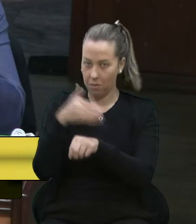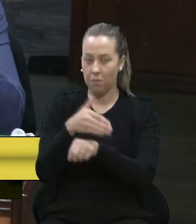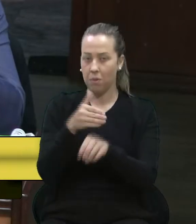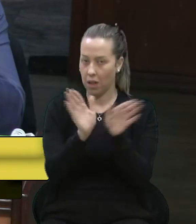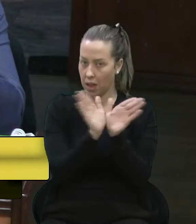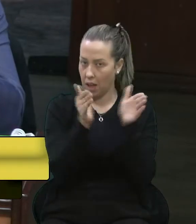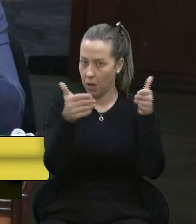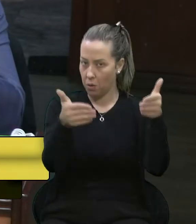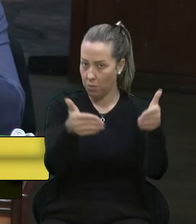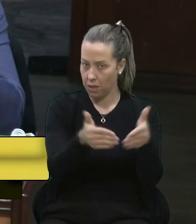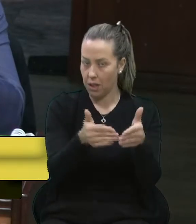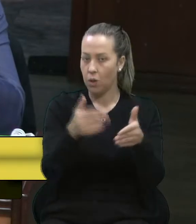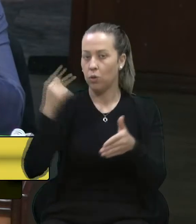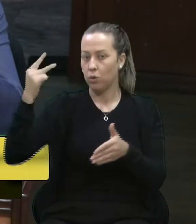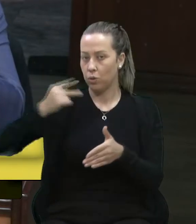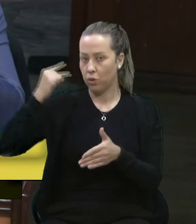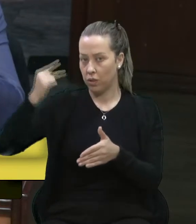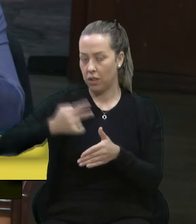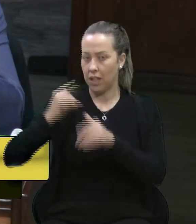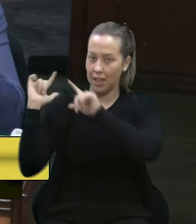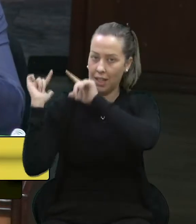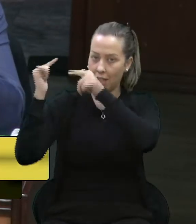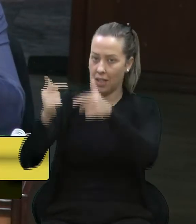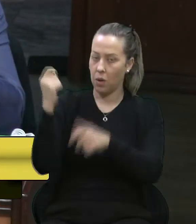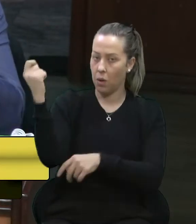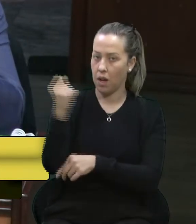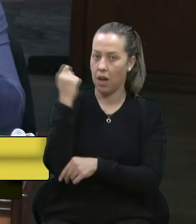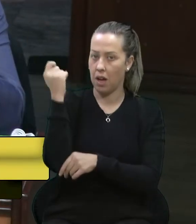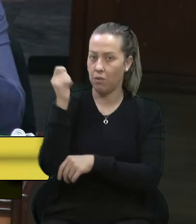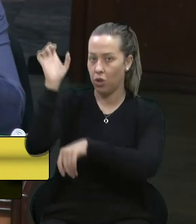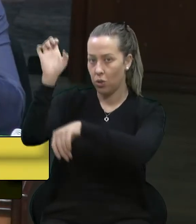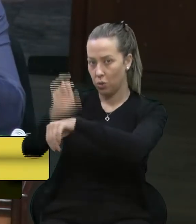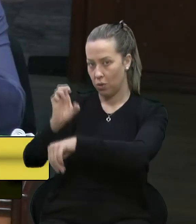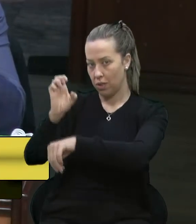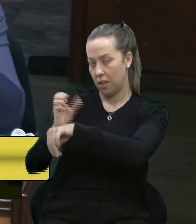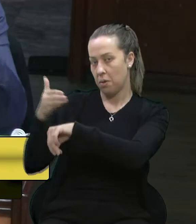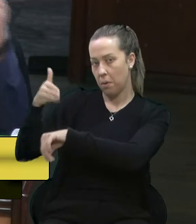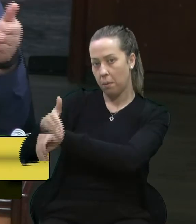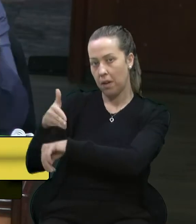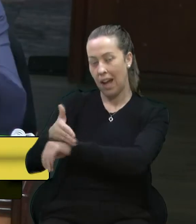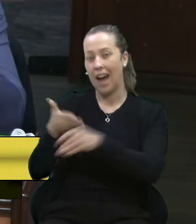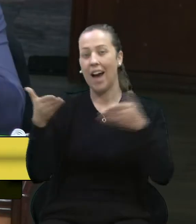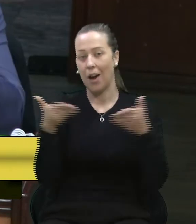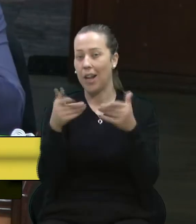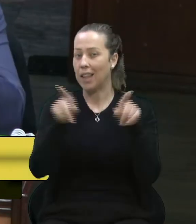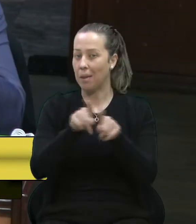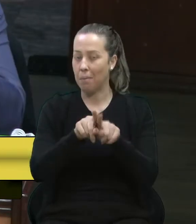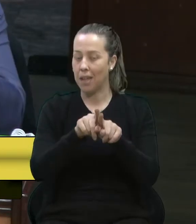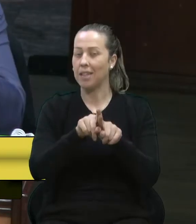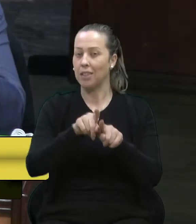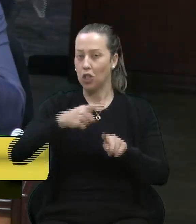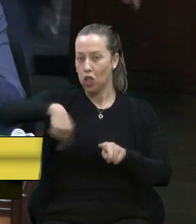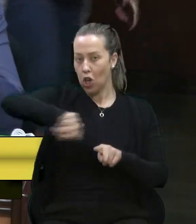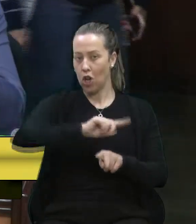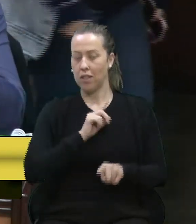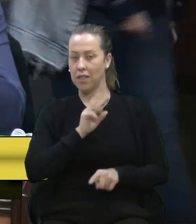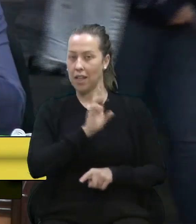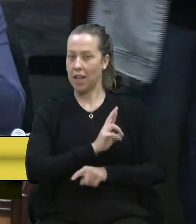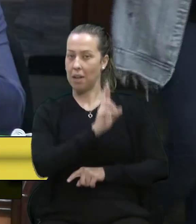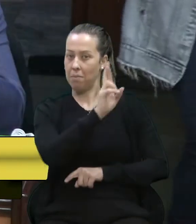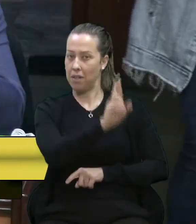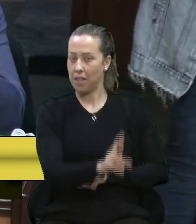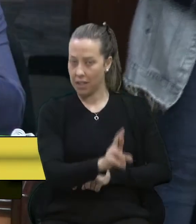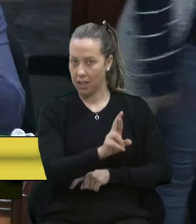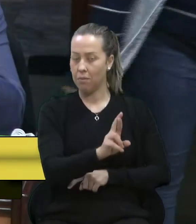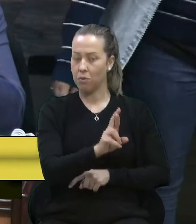Parlamentar dos Vereadores pela tradição gaúcha a nível estadual e que agora estamos também à frente aqui da nossa Frente